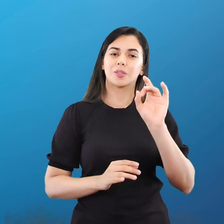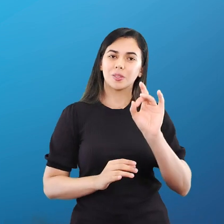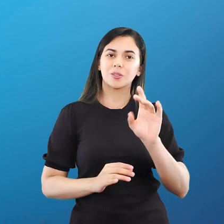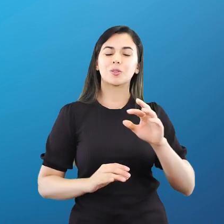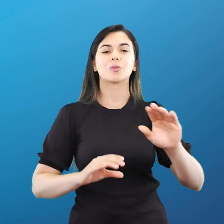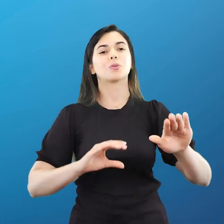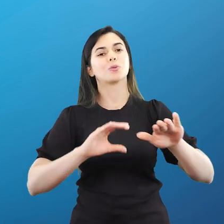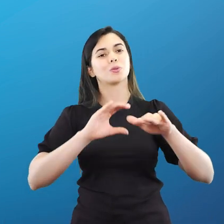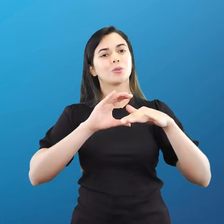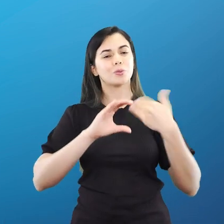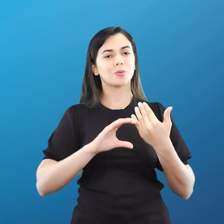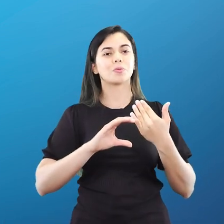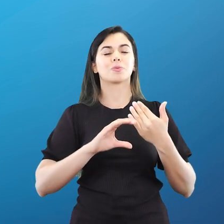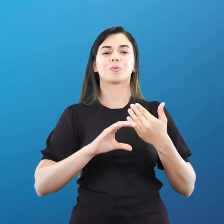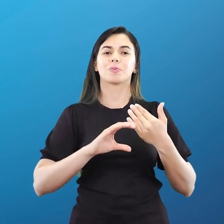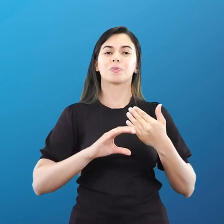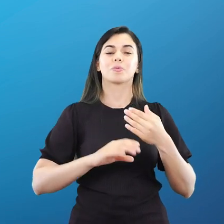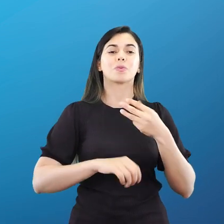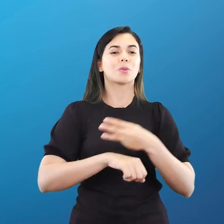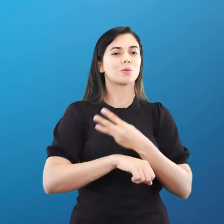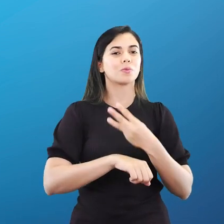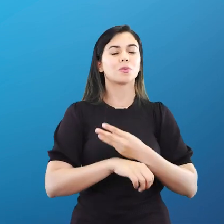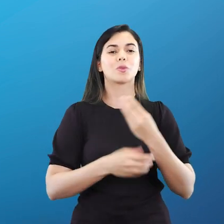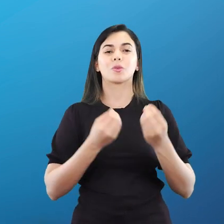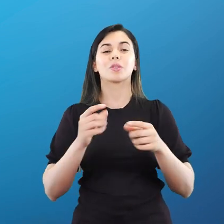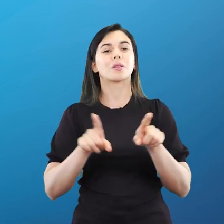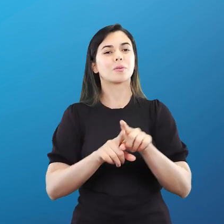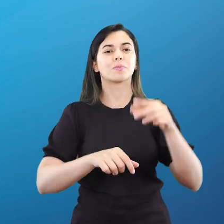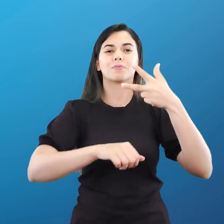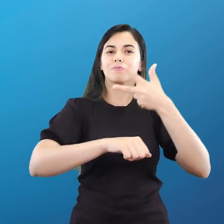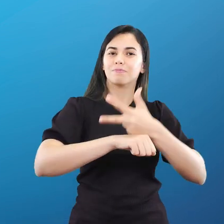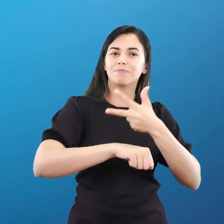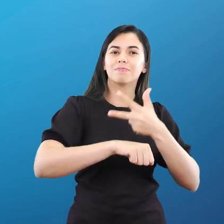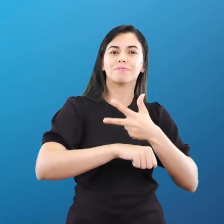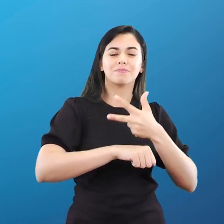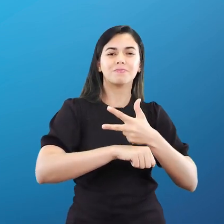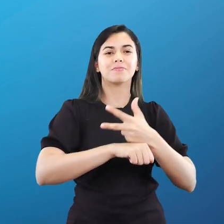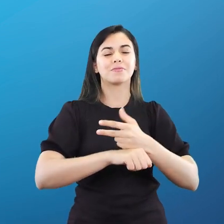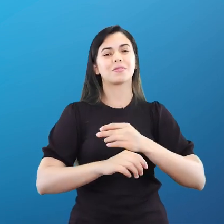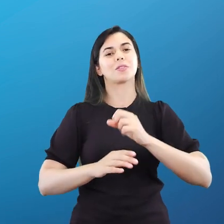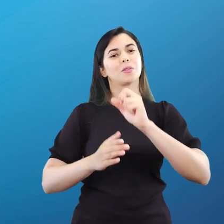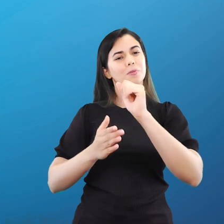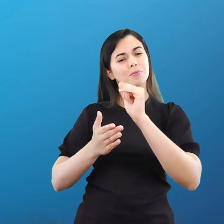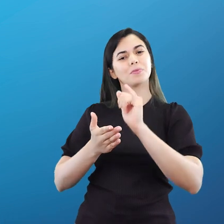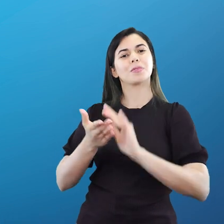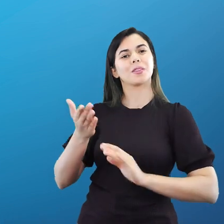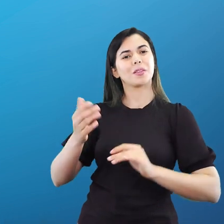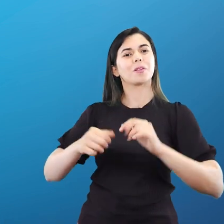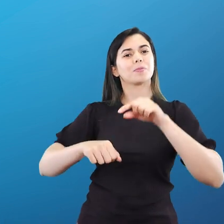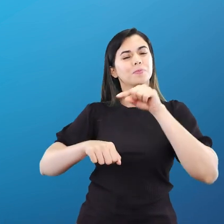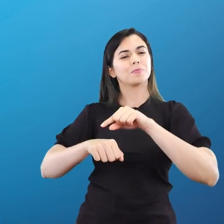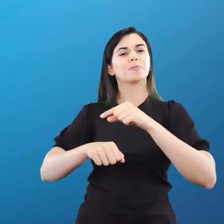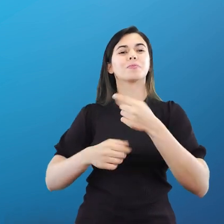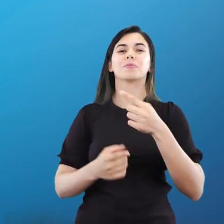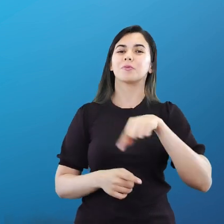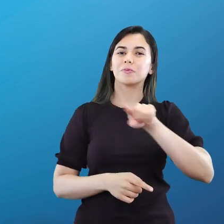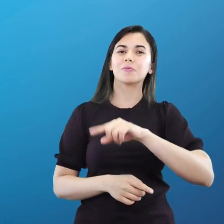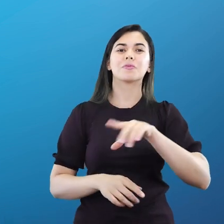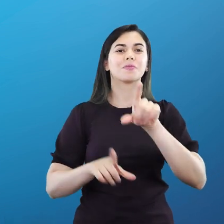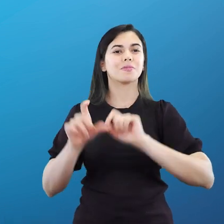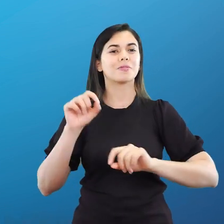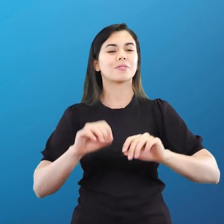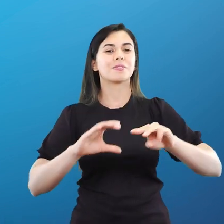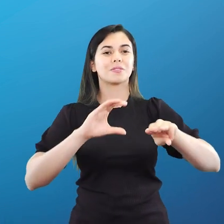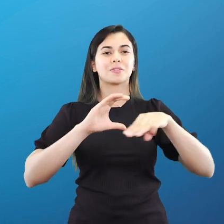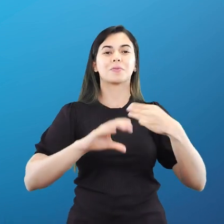aqui pra gente ver como é que ficou gravar um vídeo, né? Mostrando a sua pesquisa, o esporte que você escolheu e manda aqui no